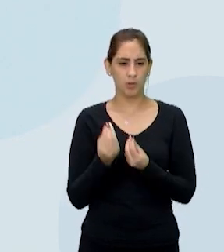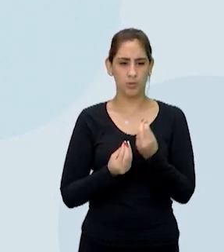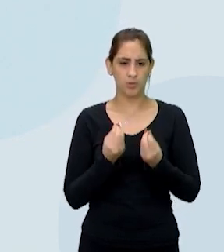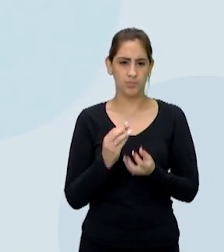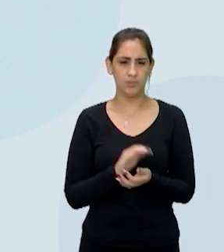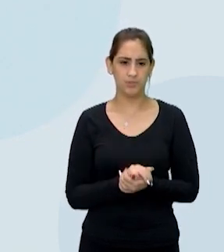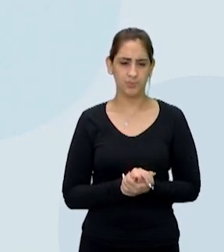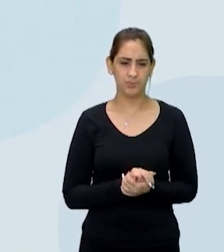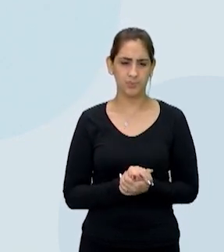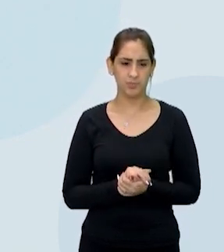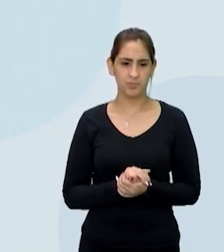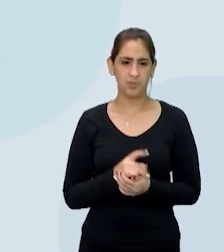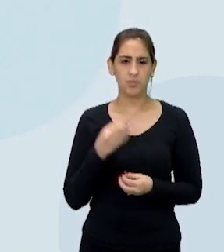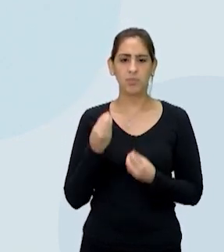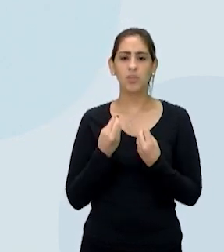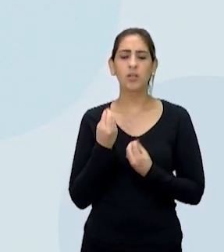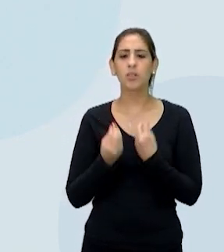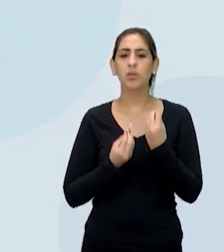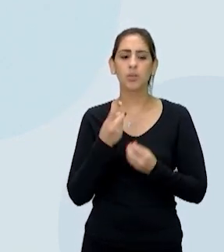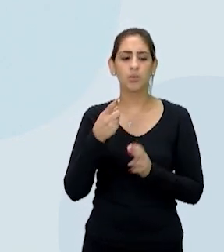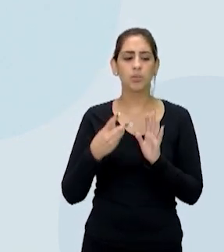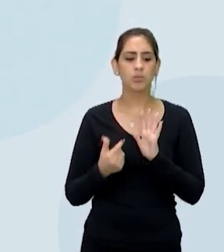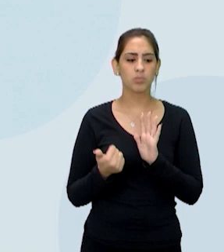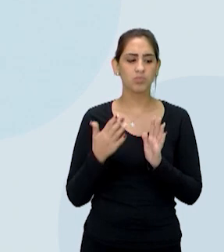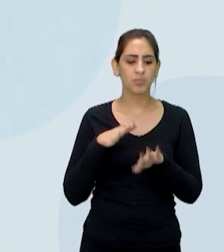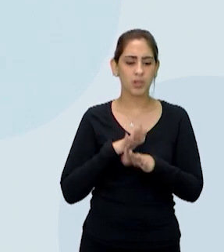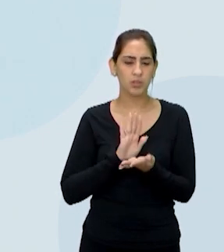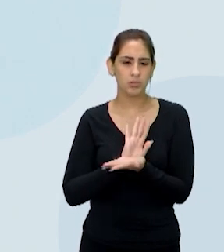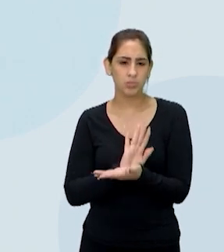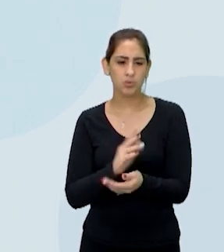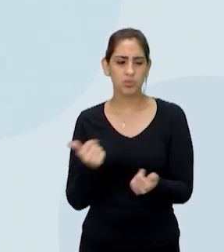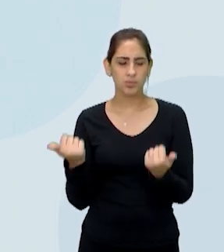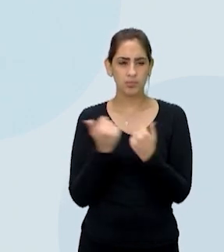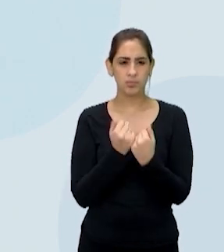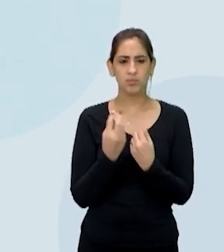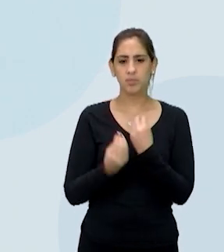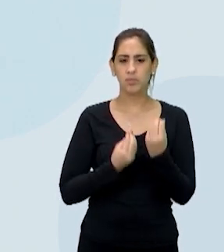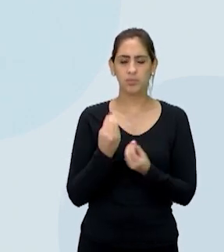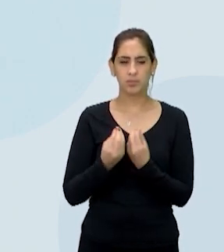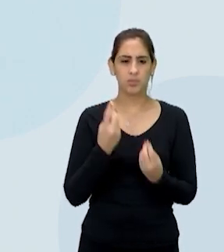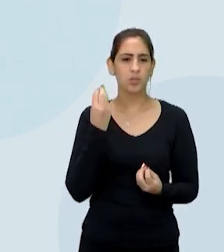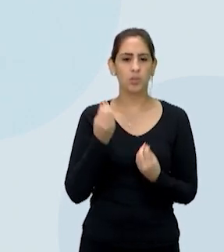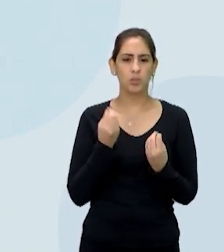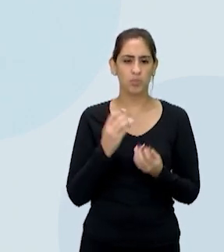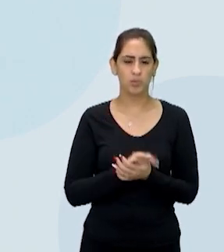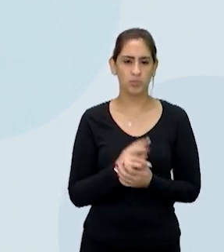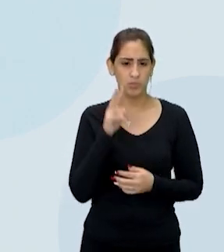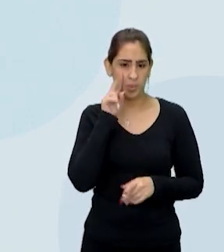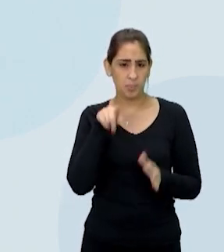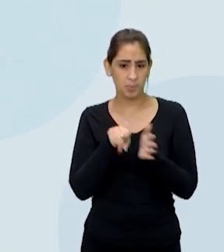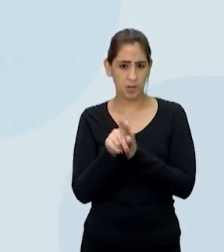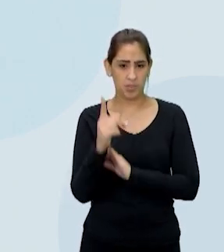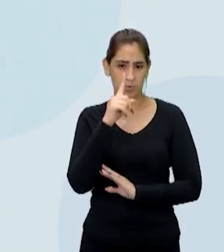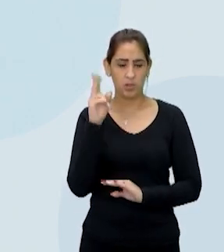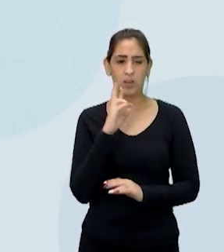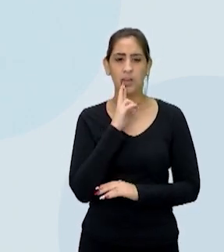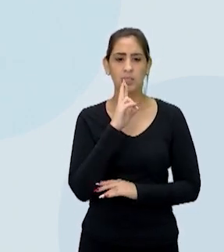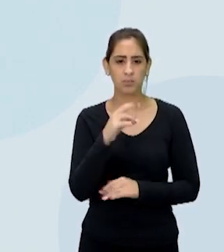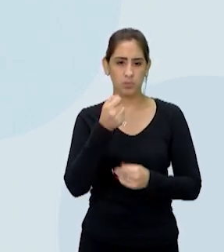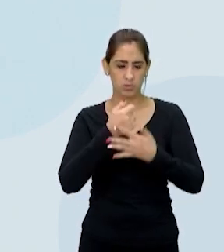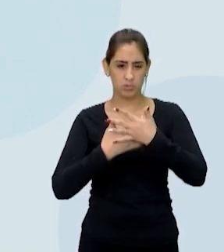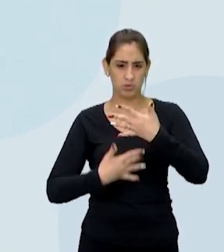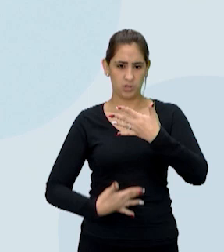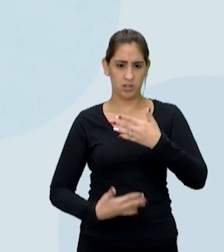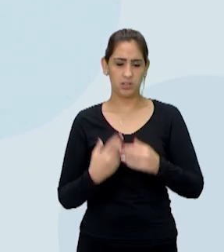a ideia de que o livro está em crise. Como que eles defendem essa ideia, né, de que o livro vem caindo aí as vendas? Como que está defendendo essa colocação, essa